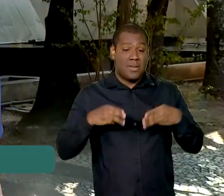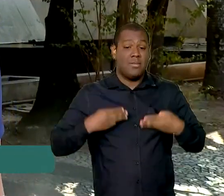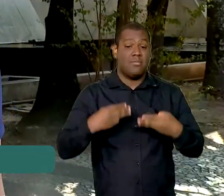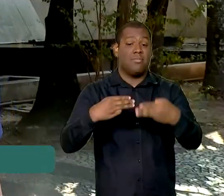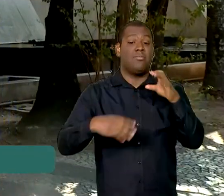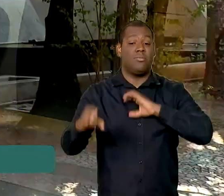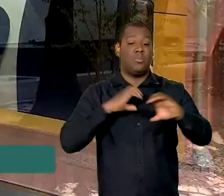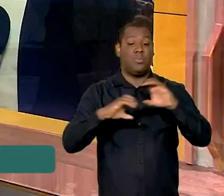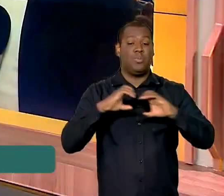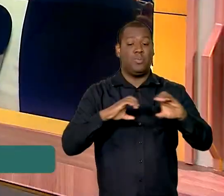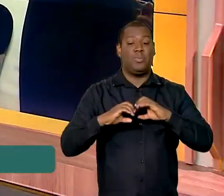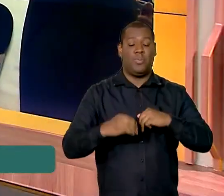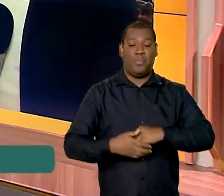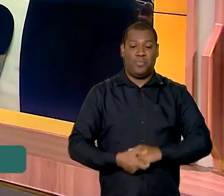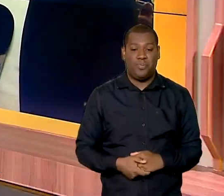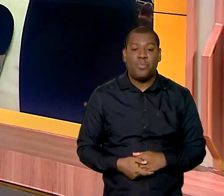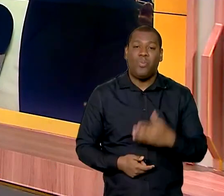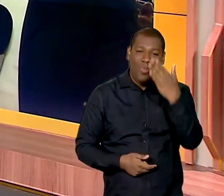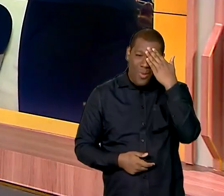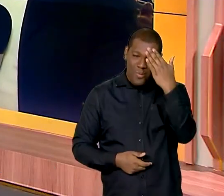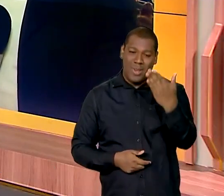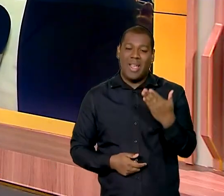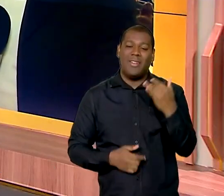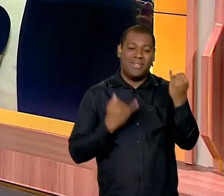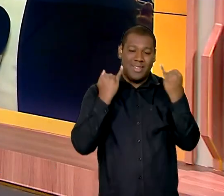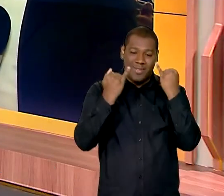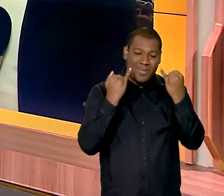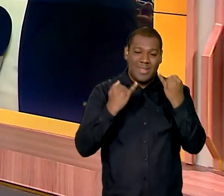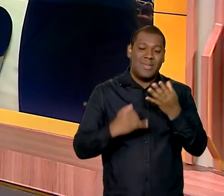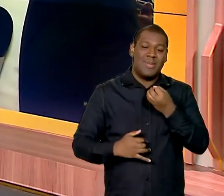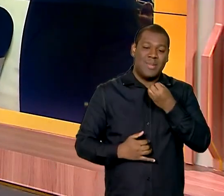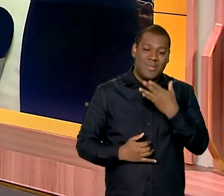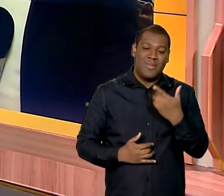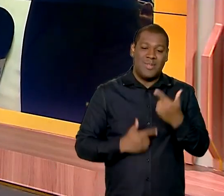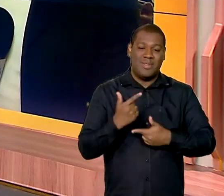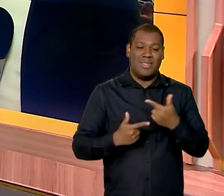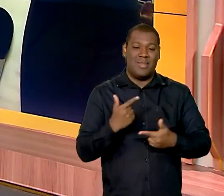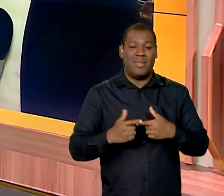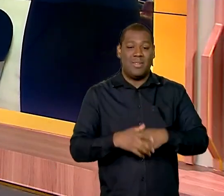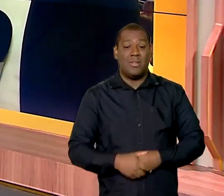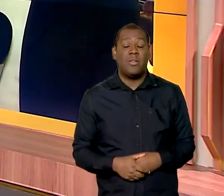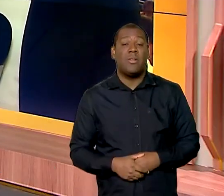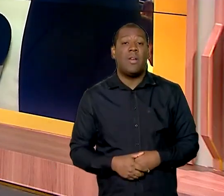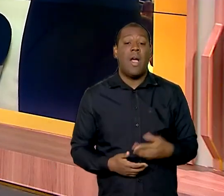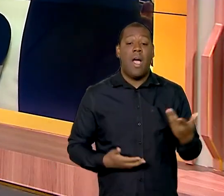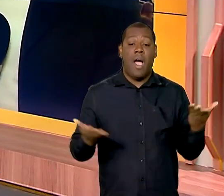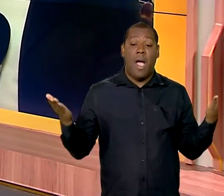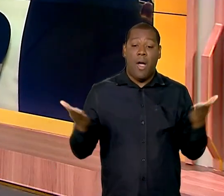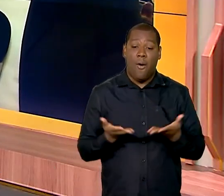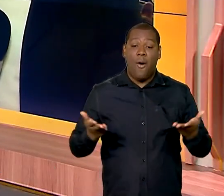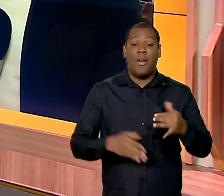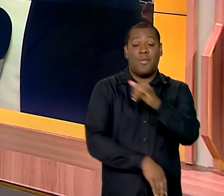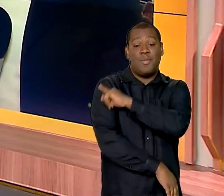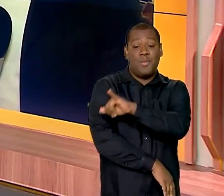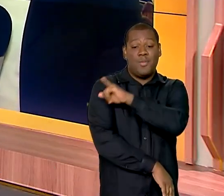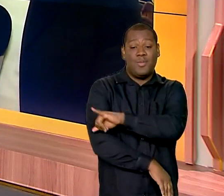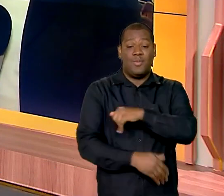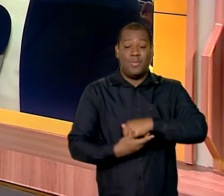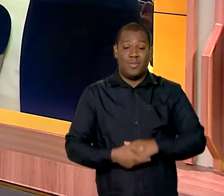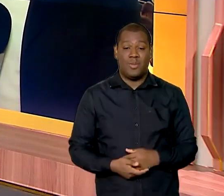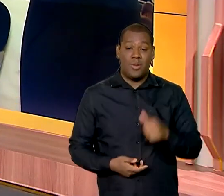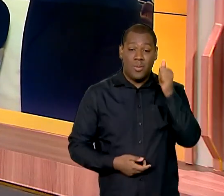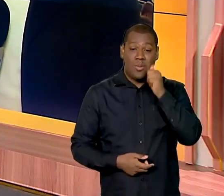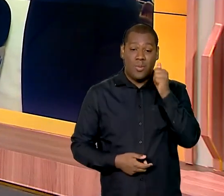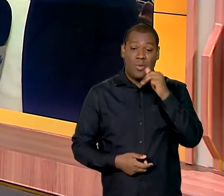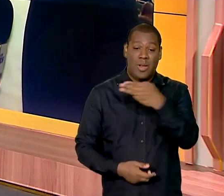Vanessa. Muito obrigada pelas informações, bom trabalho para você. E de São Paulo, nós vamos ao Rio de Janeiro, porque a